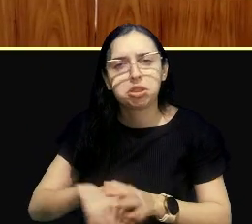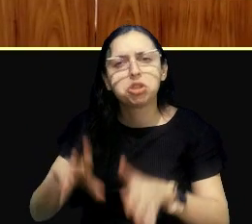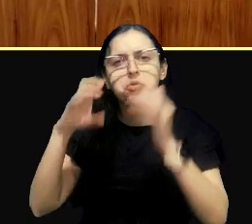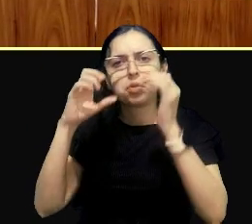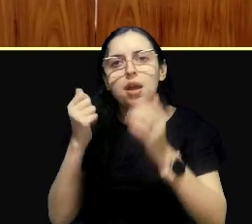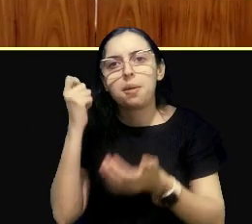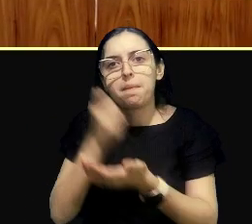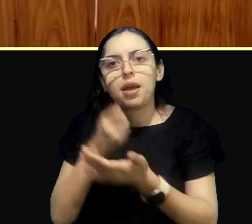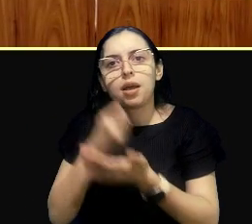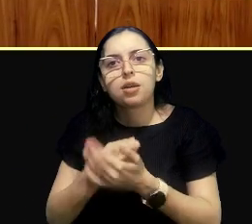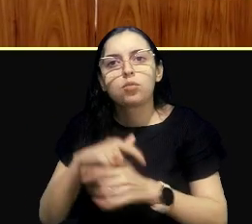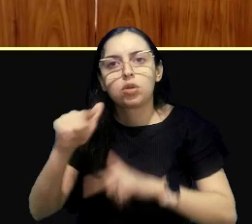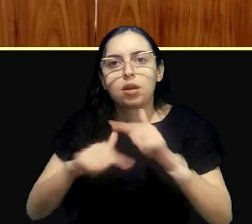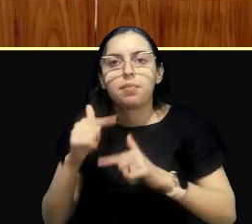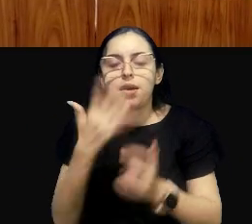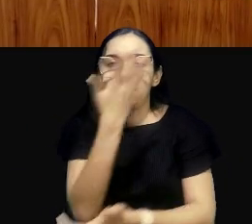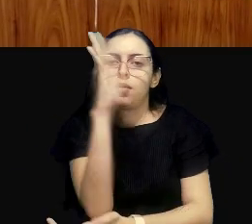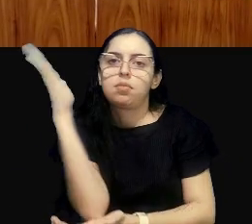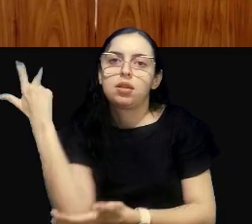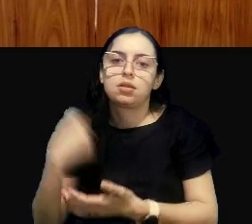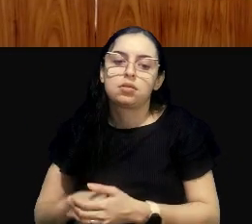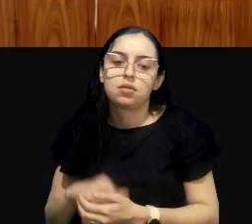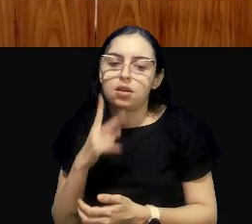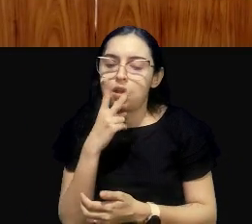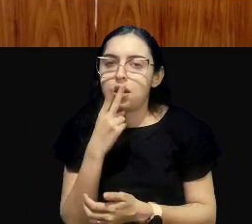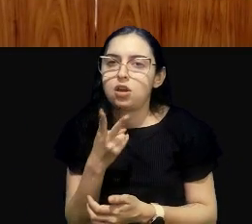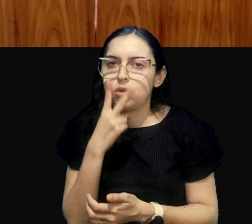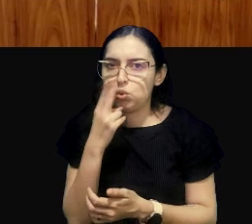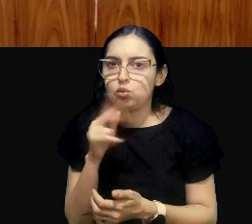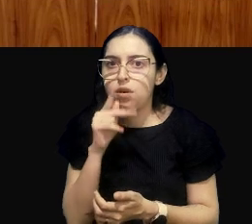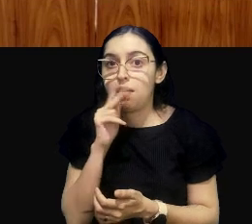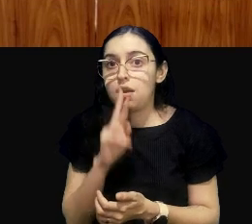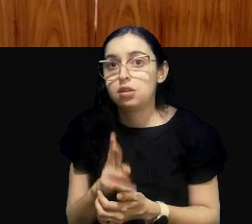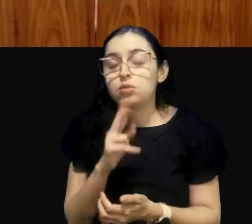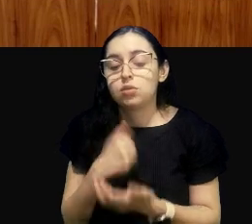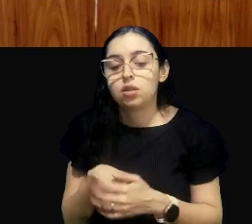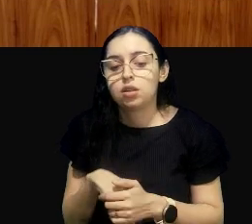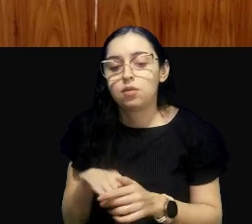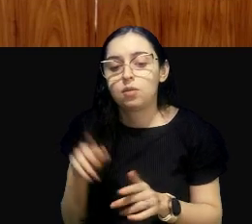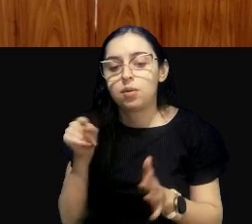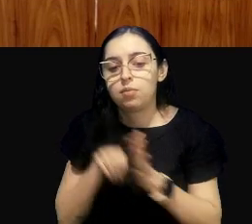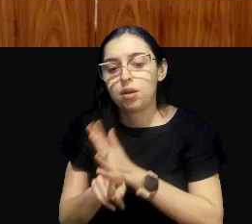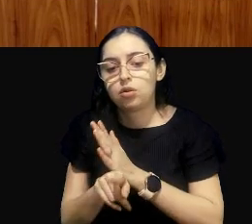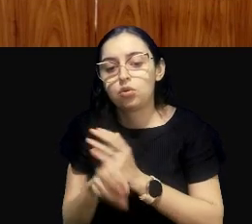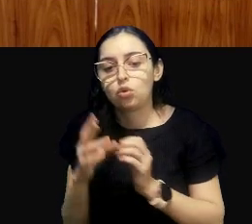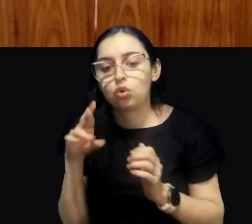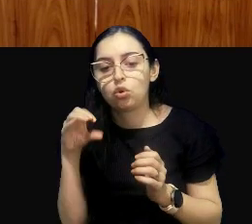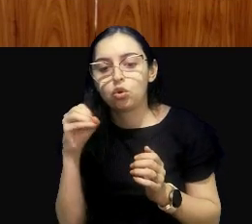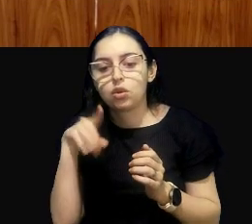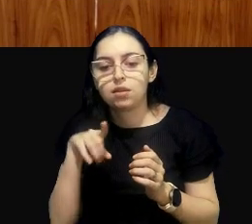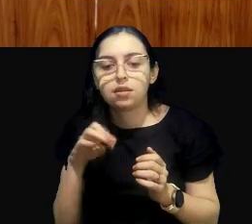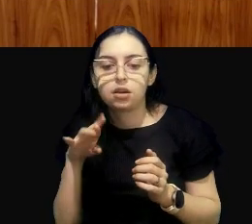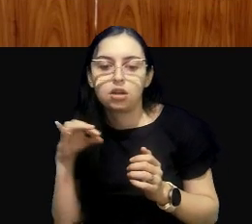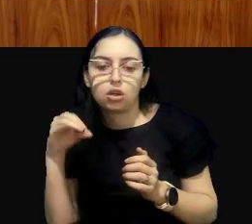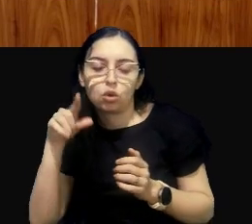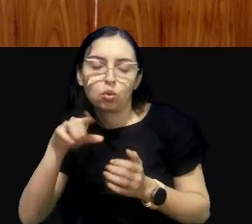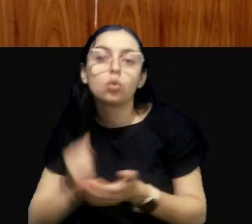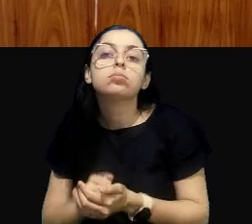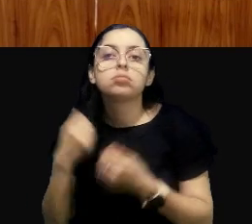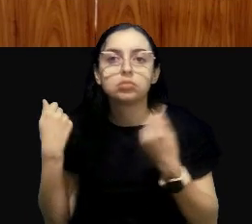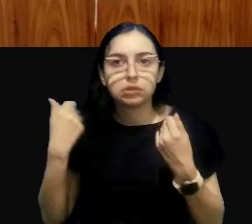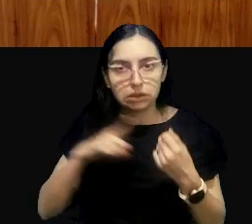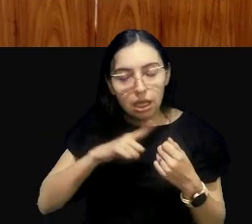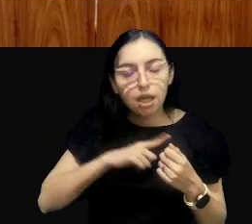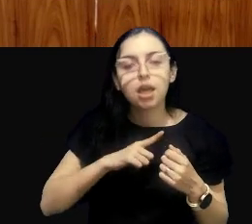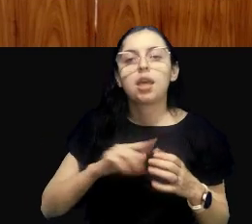pagamento por serviços ambientais, acho que até já respondendo aqui a pergunta do... É, o Rodrigo pergunta de experiências internacionais, existem sim, eu